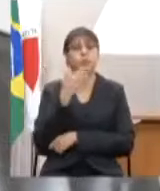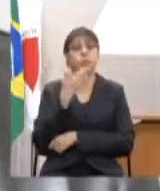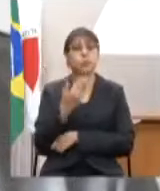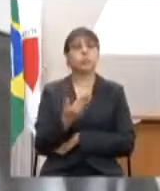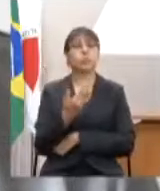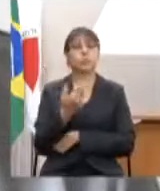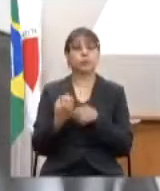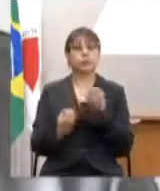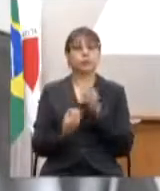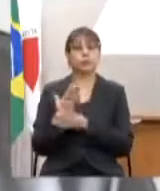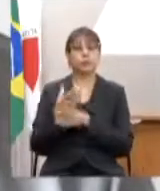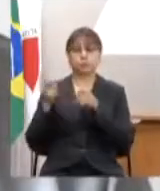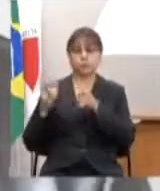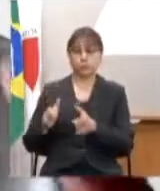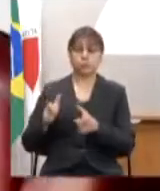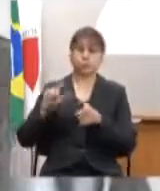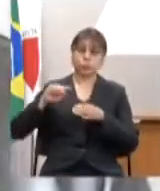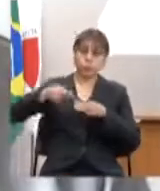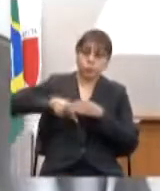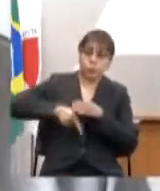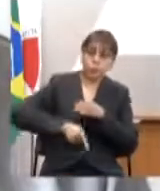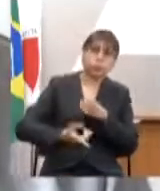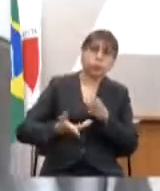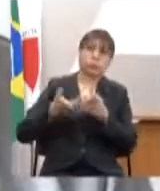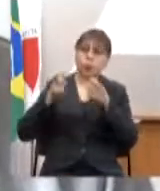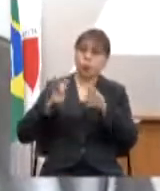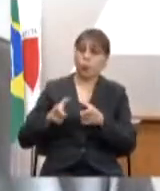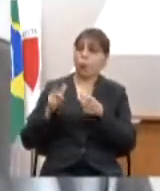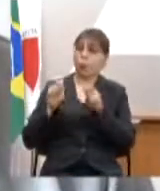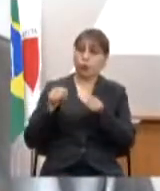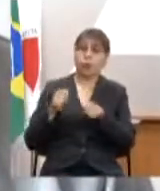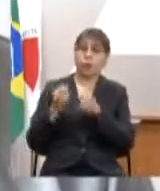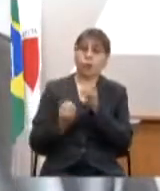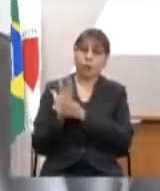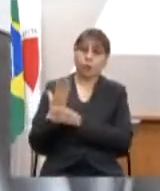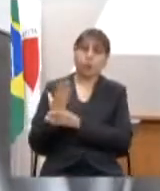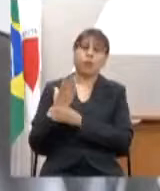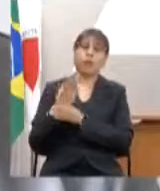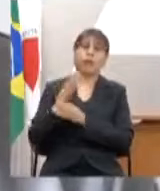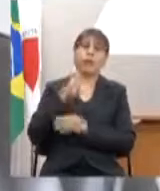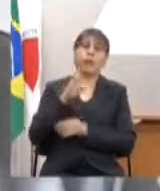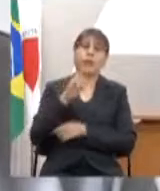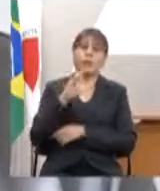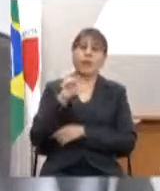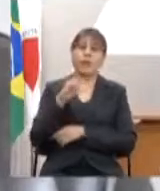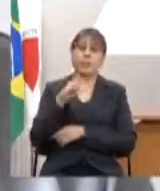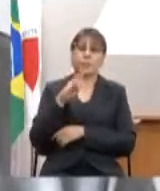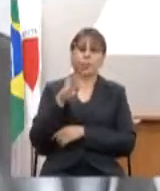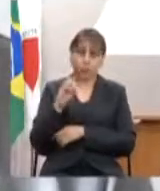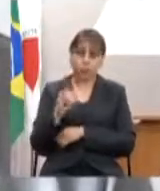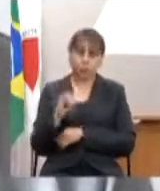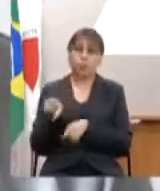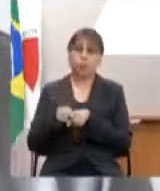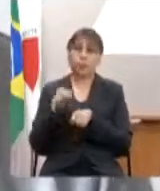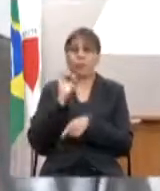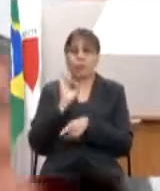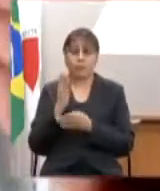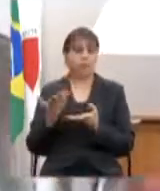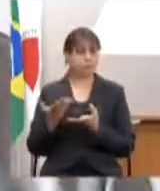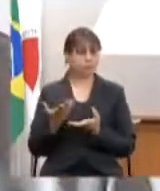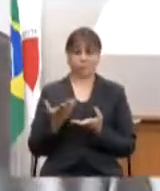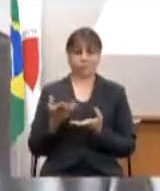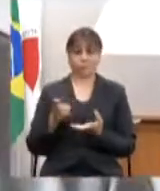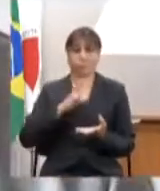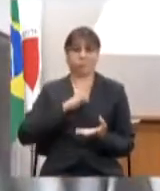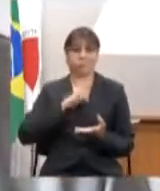de postos de fiscalização nas áreas de grande plantio de alcalipto e café nos municípios de Angelã de Capelinha resultado ainda não se teve